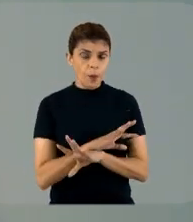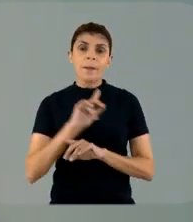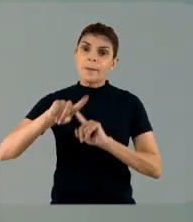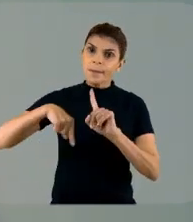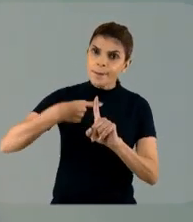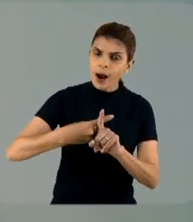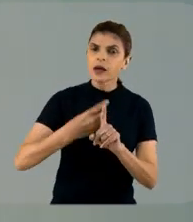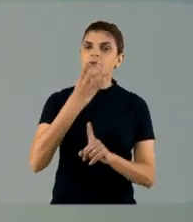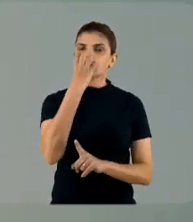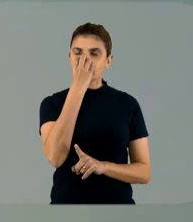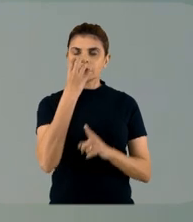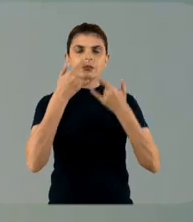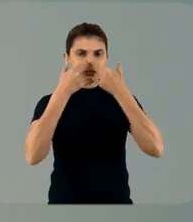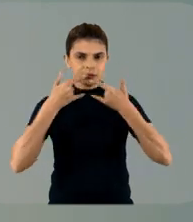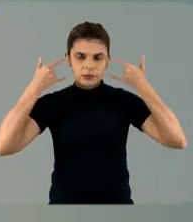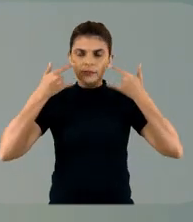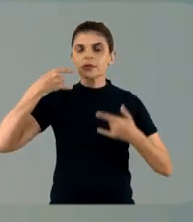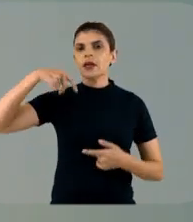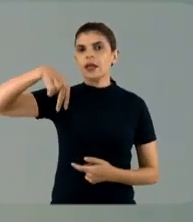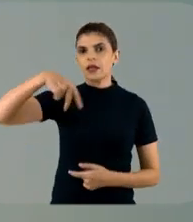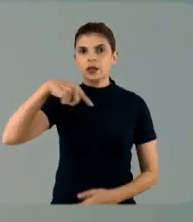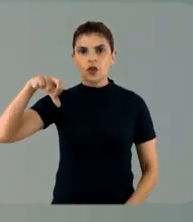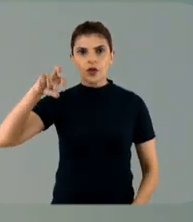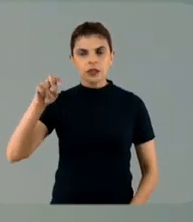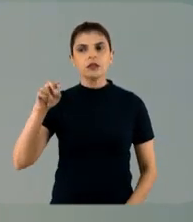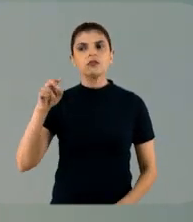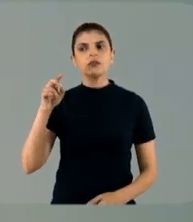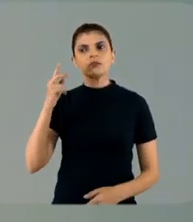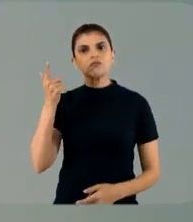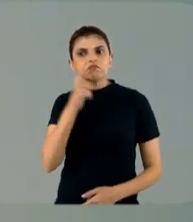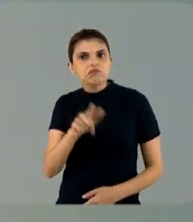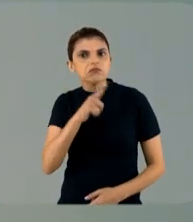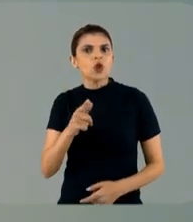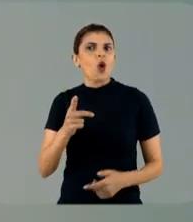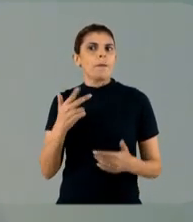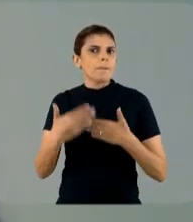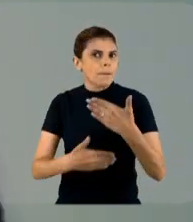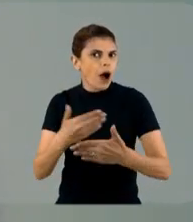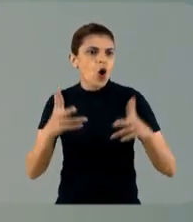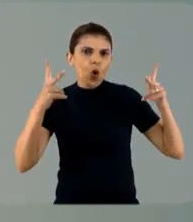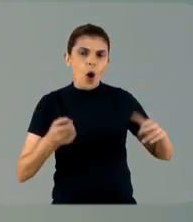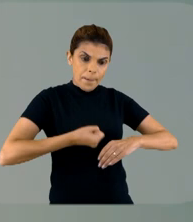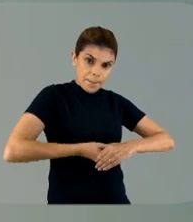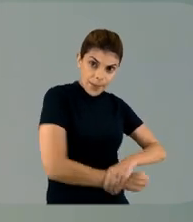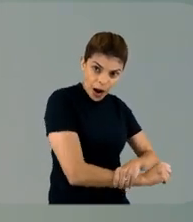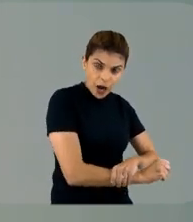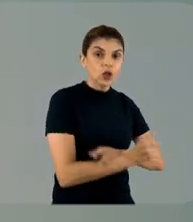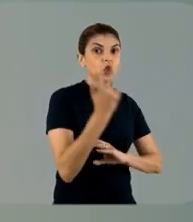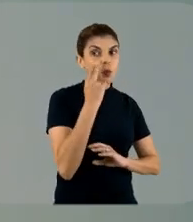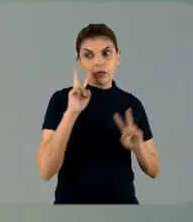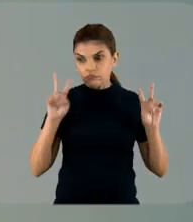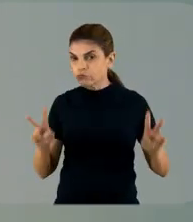N95, e proceder da mesma forma nos partos normais? Proceder da mesma forma